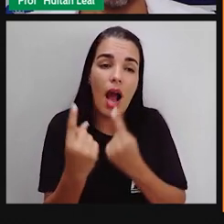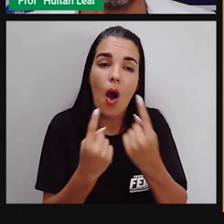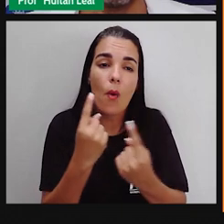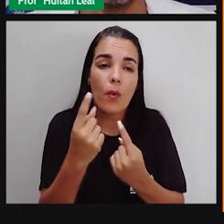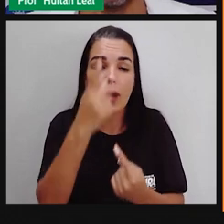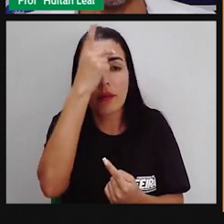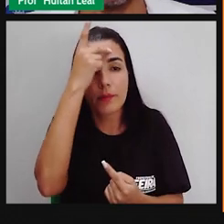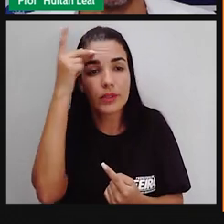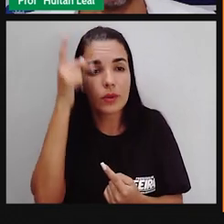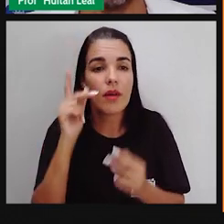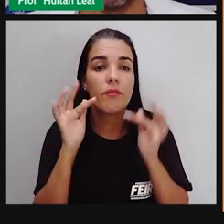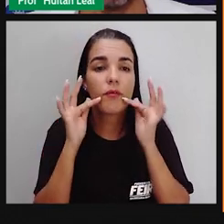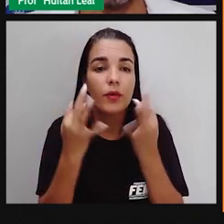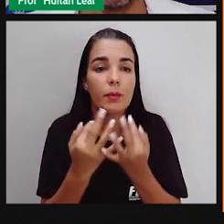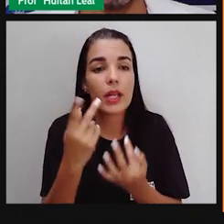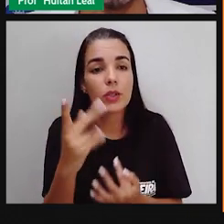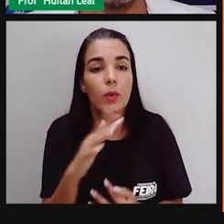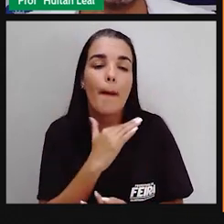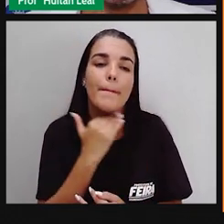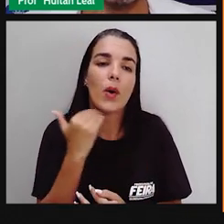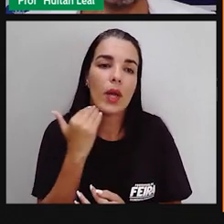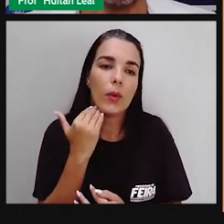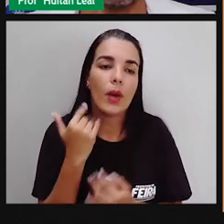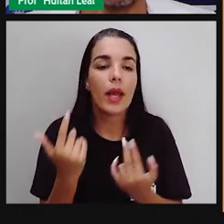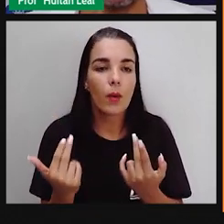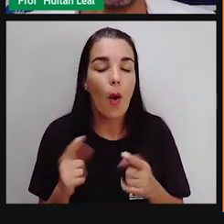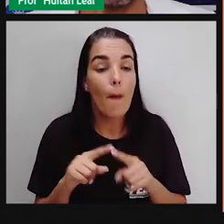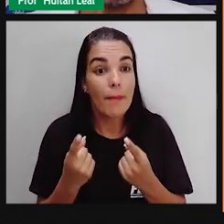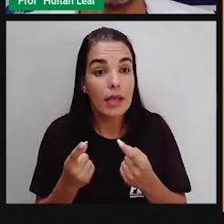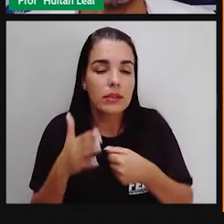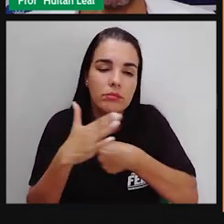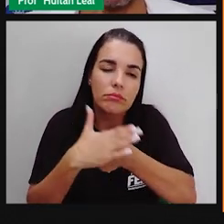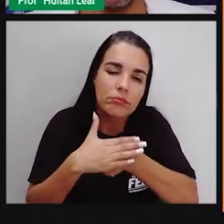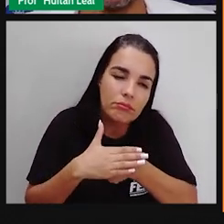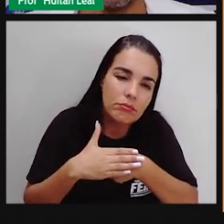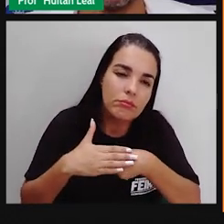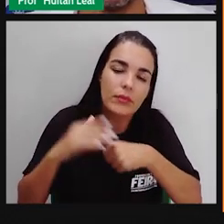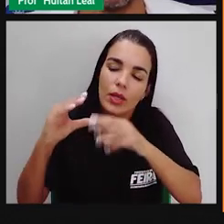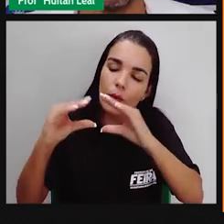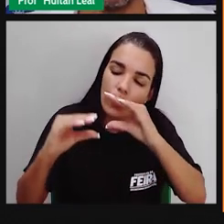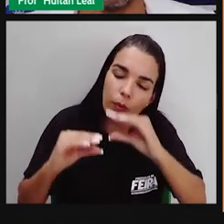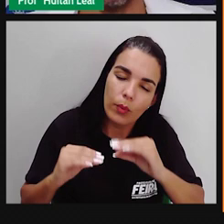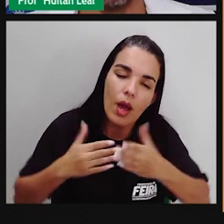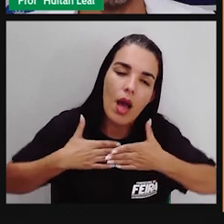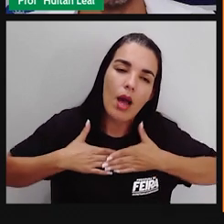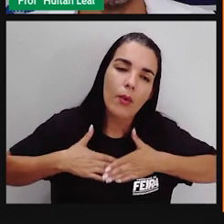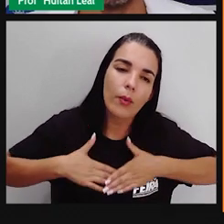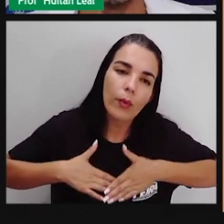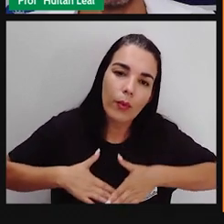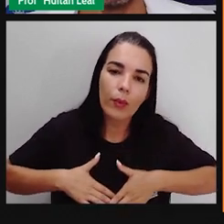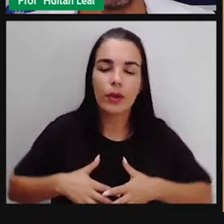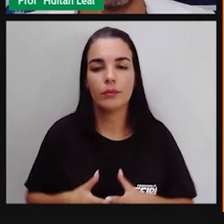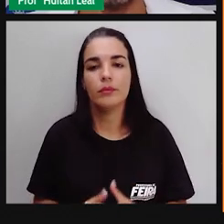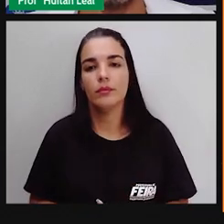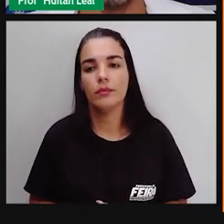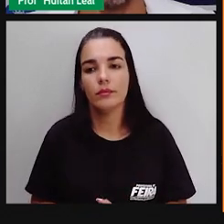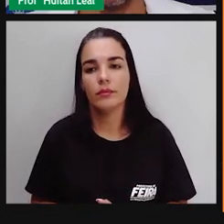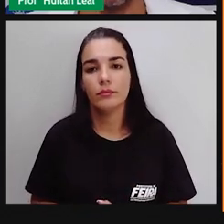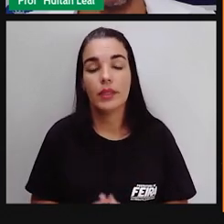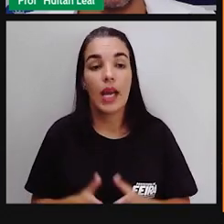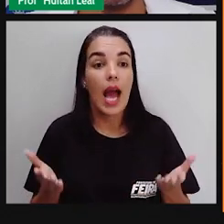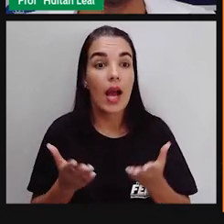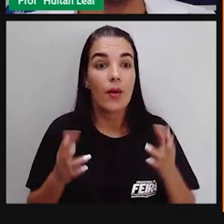Então, essa é a função do eufemismo. Ele ameniza aquilo que você quer expressar.